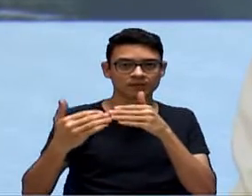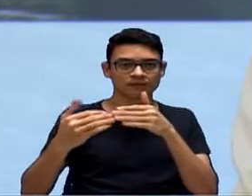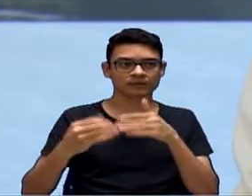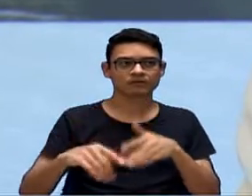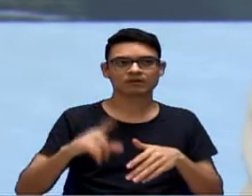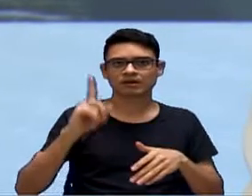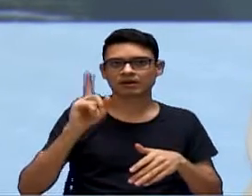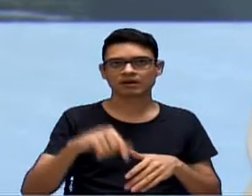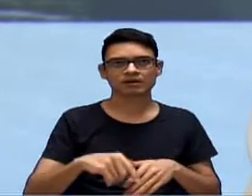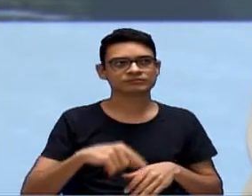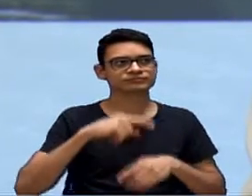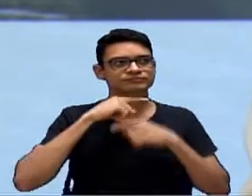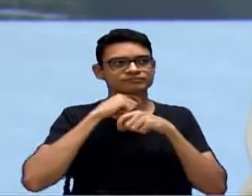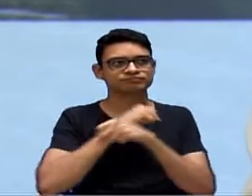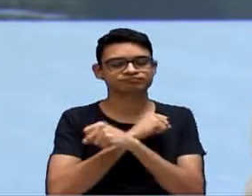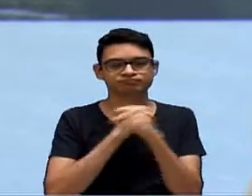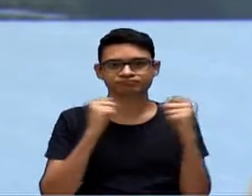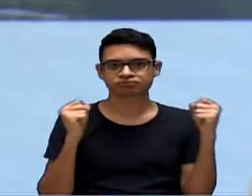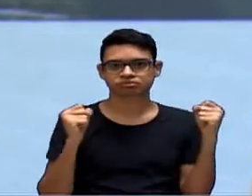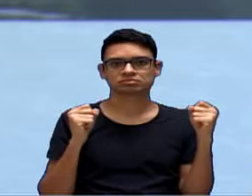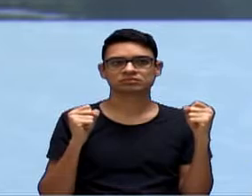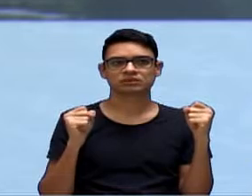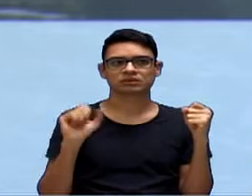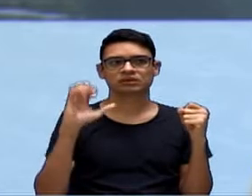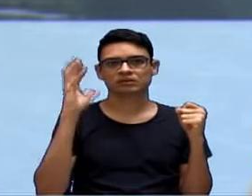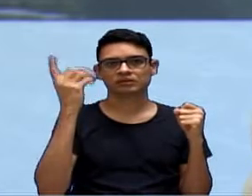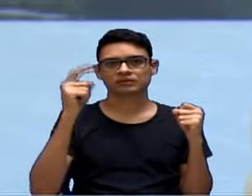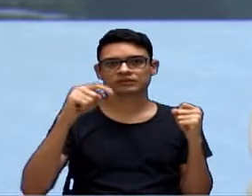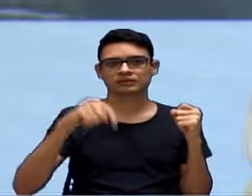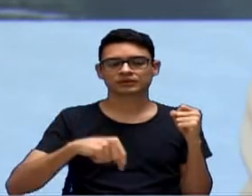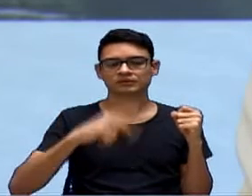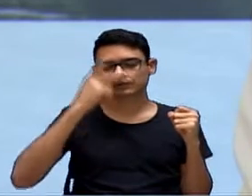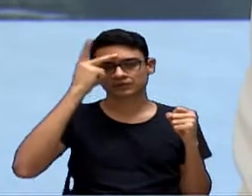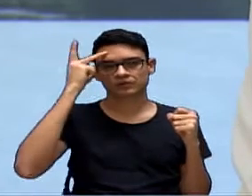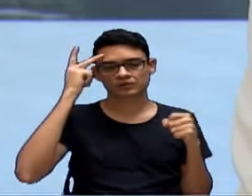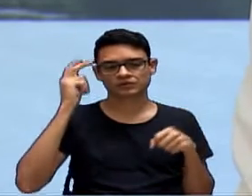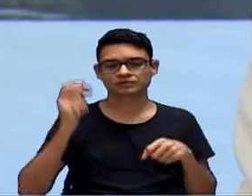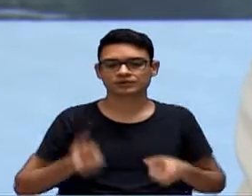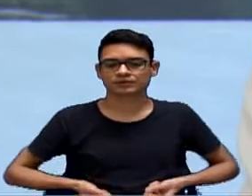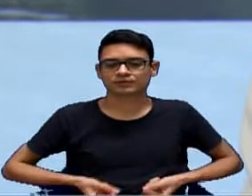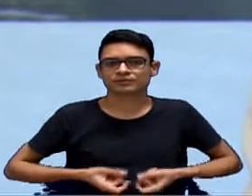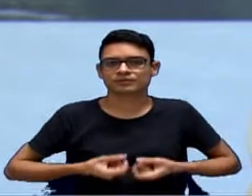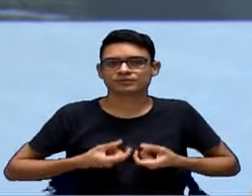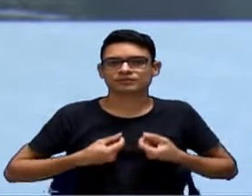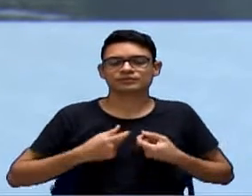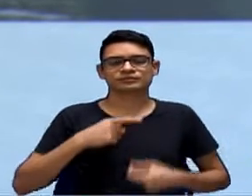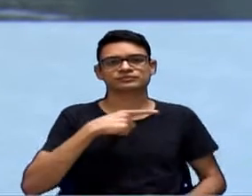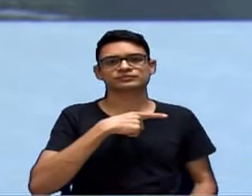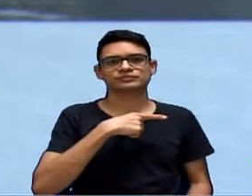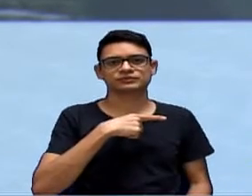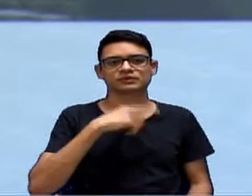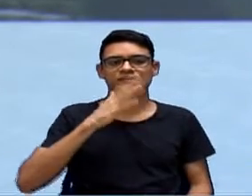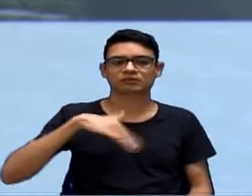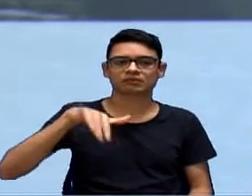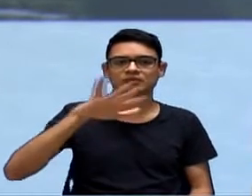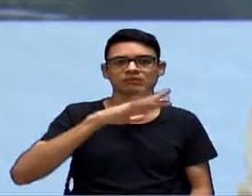de tragédia que está acontecendo com os pacientes oncológicos na cidade de Sorocaba. Na região.